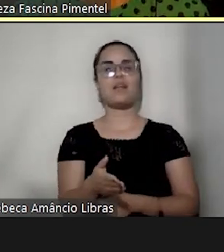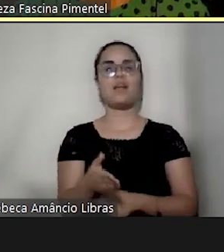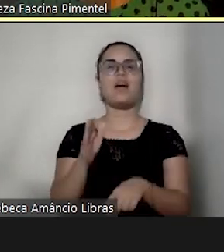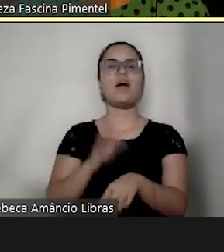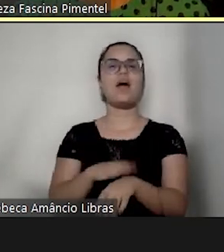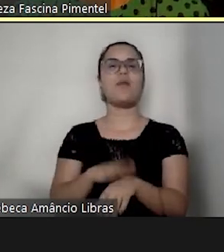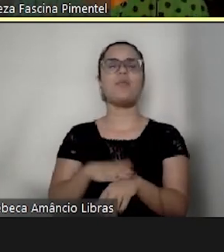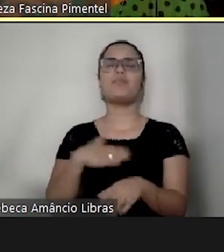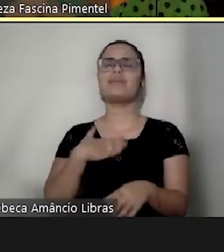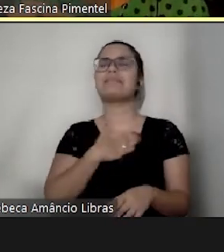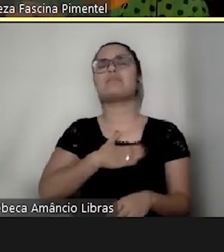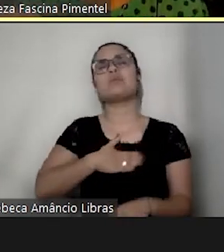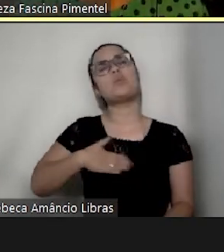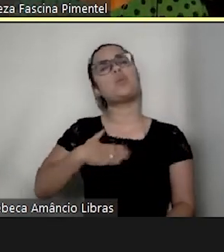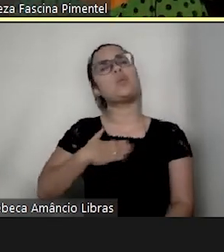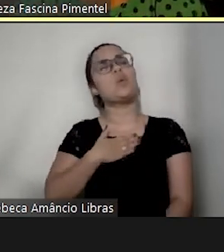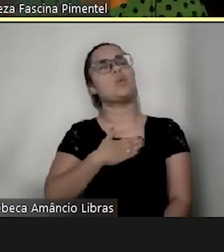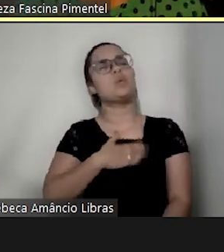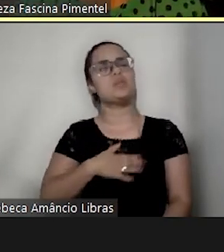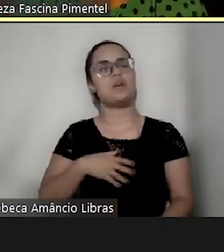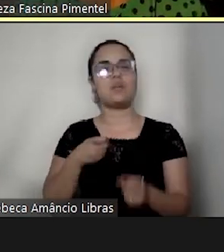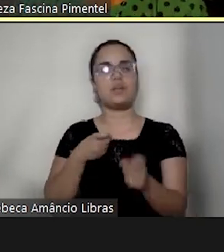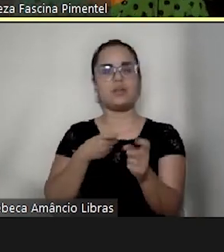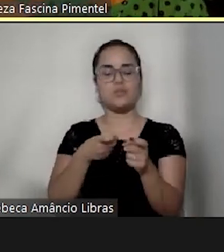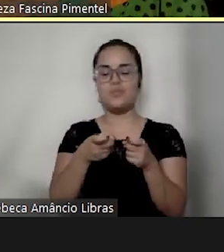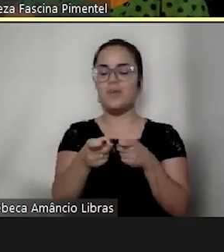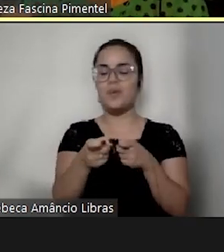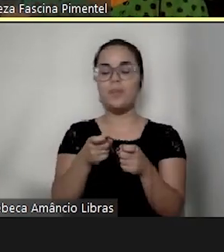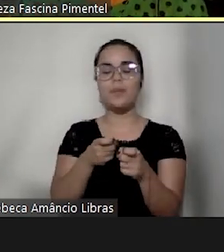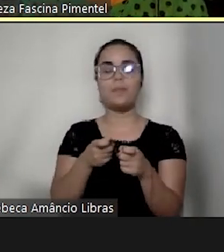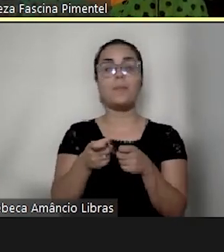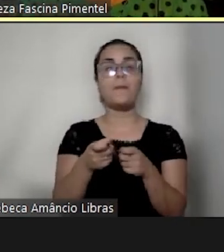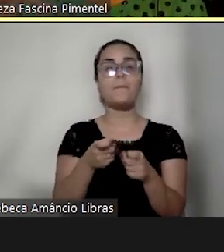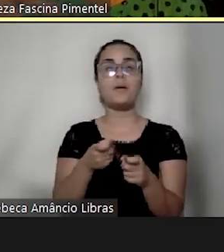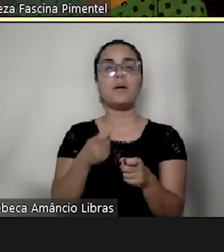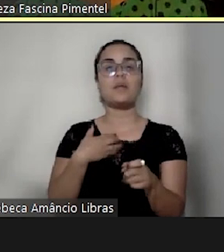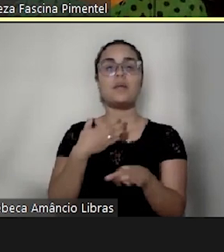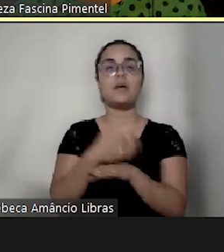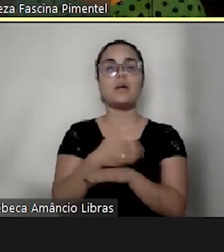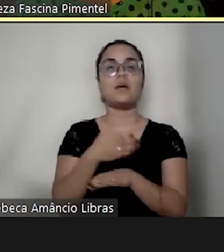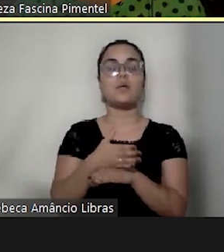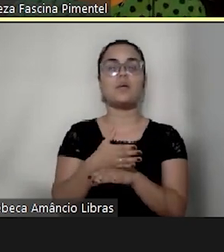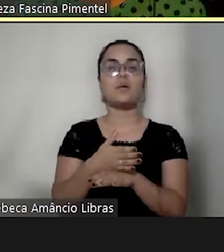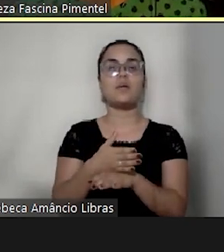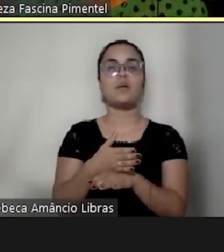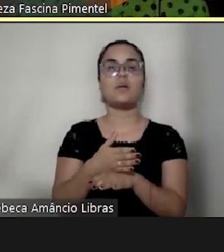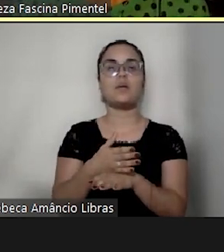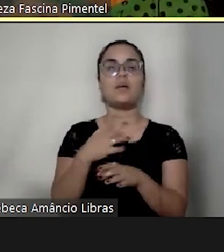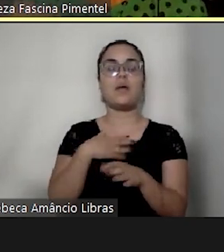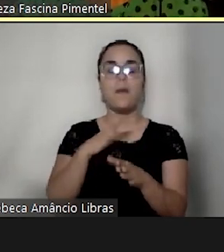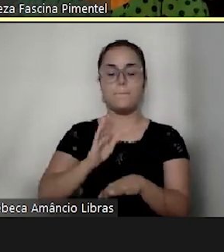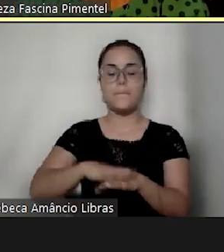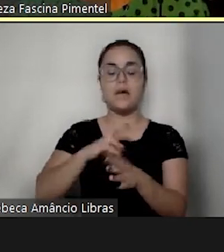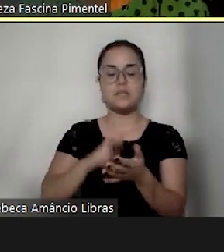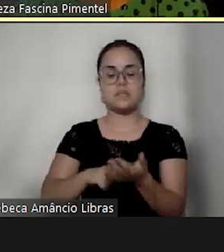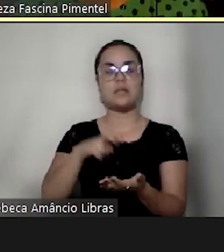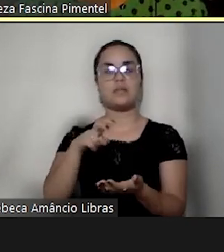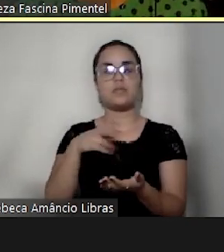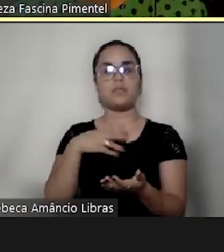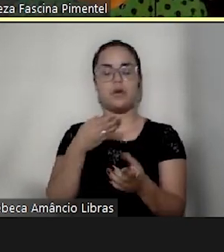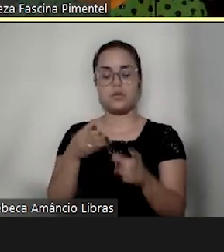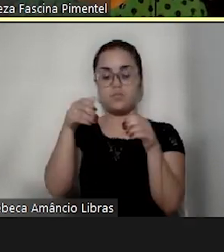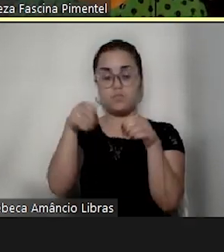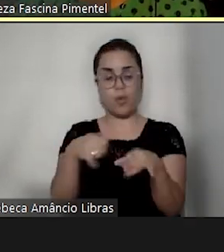gostoso de organização pra ele que eu passei a sair um pouquinho mais cedo, colocava ele no